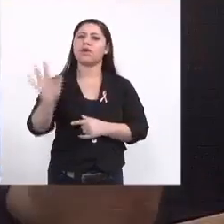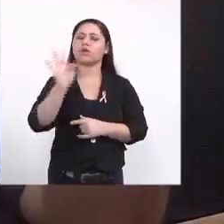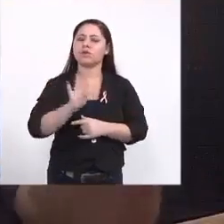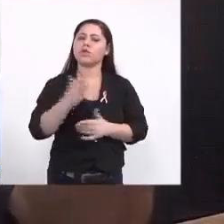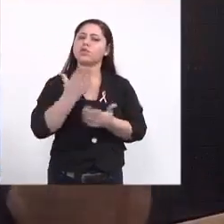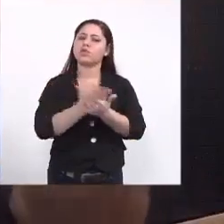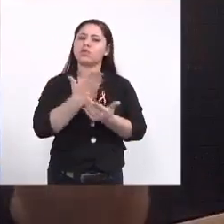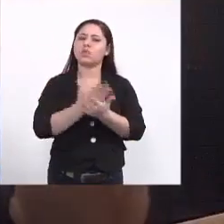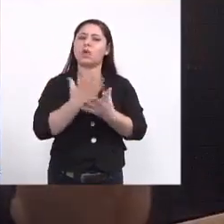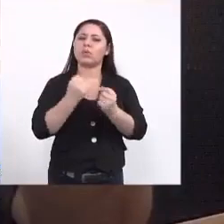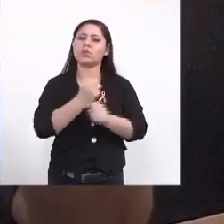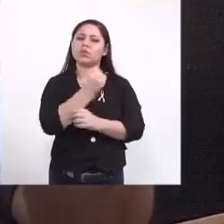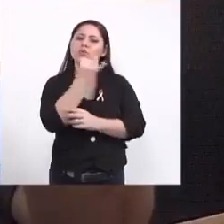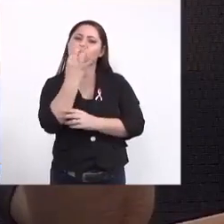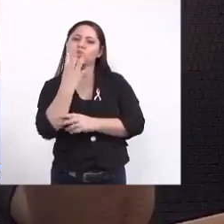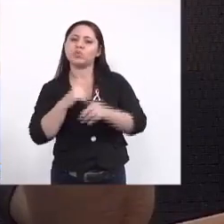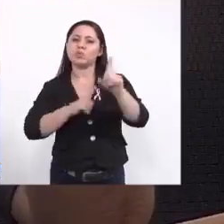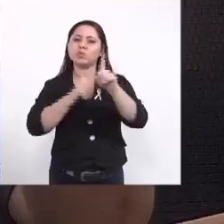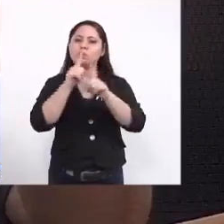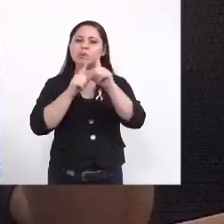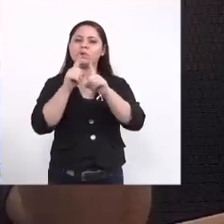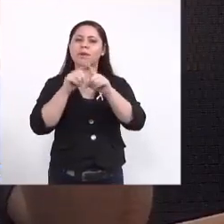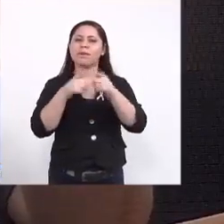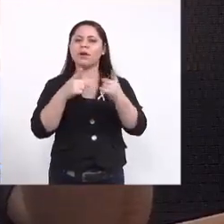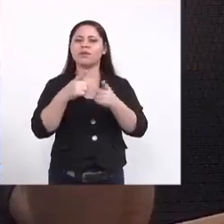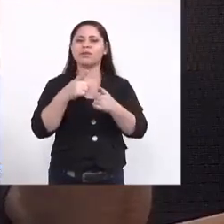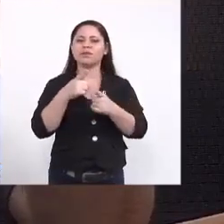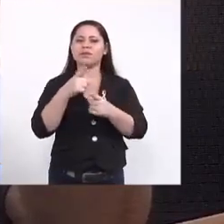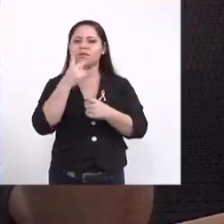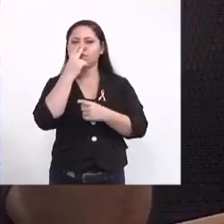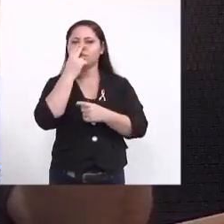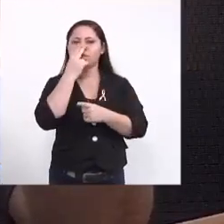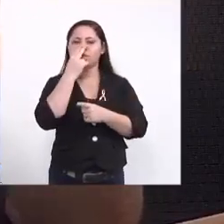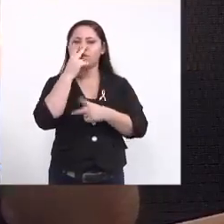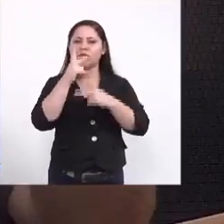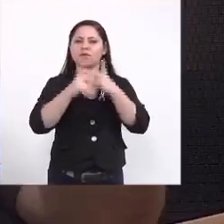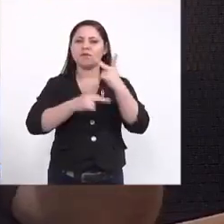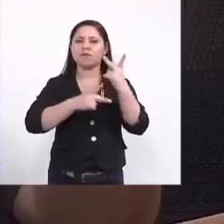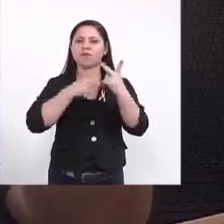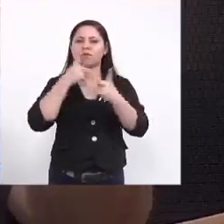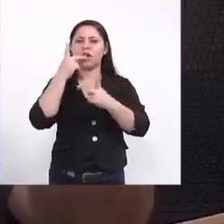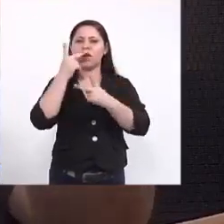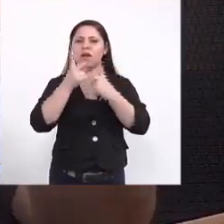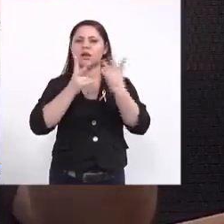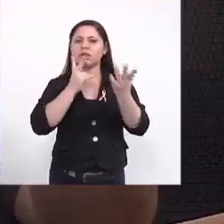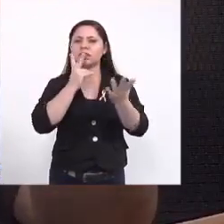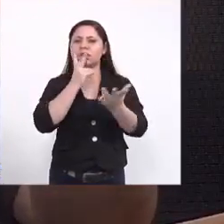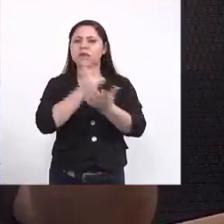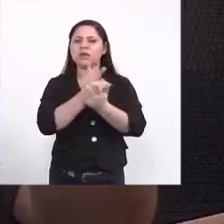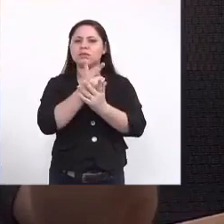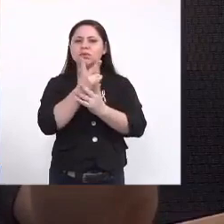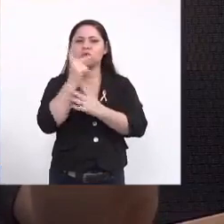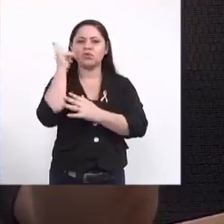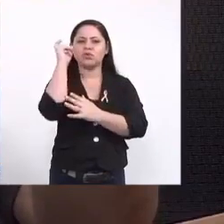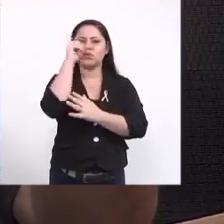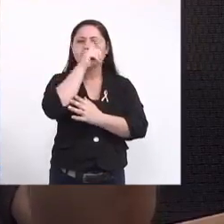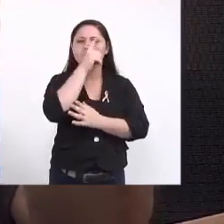muito isso de estudo números dados mas eu vejo você muito na sua fala o período todo dificuldade financeira